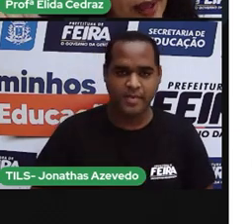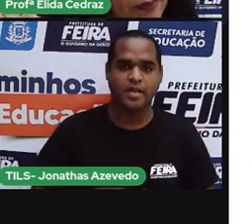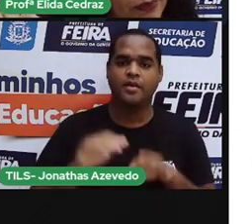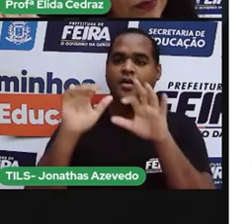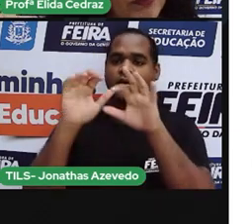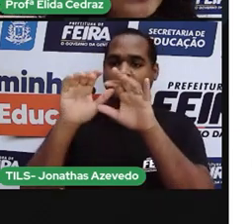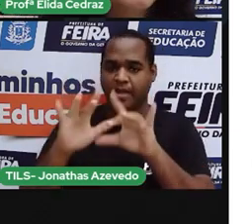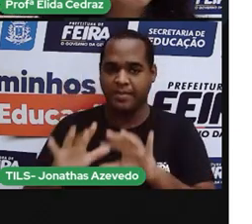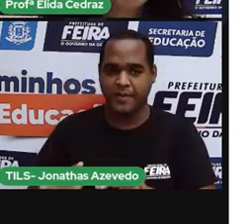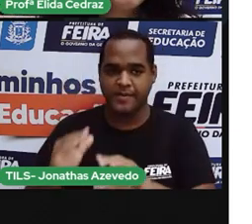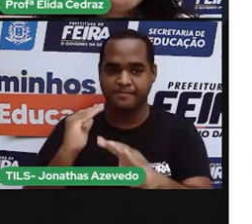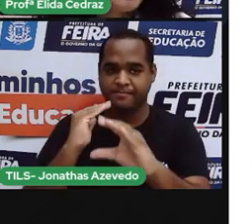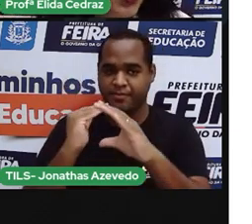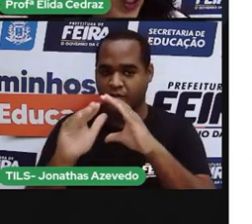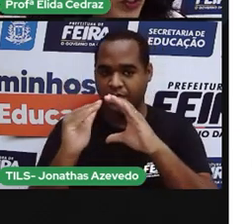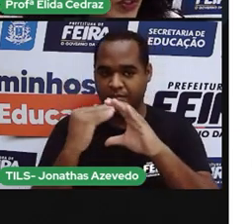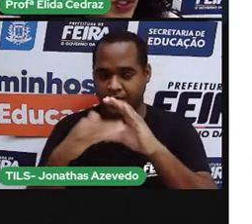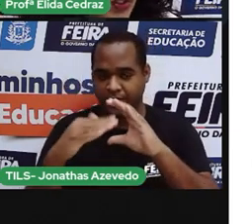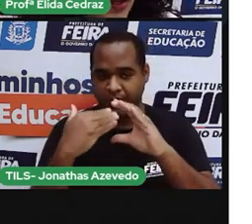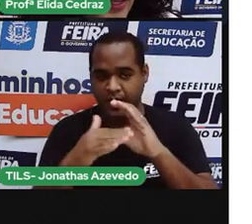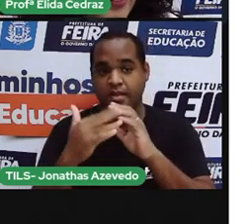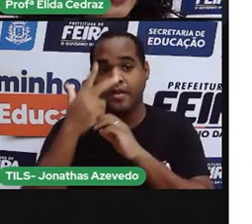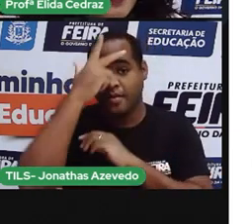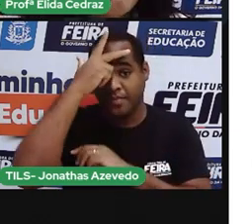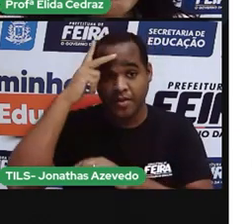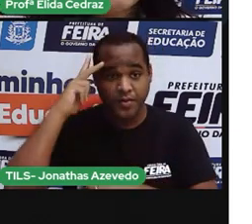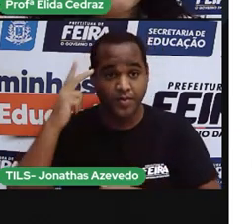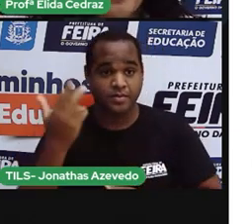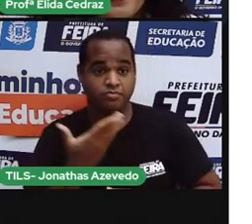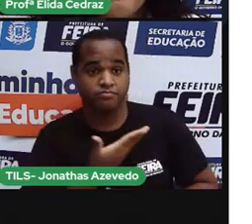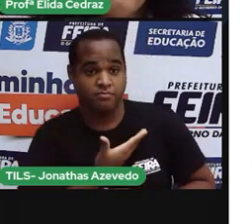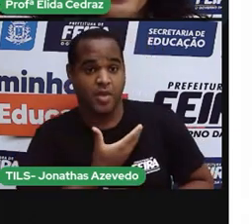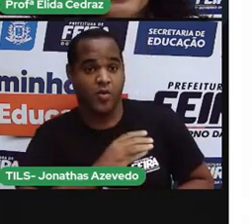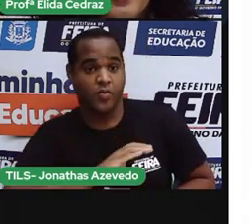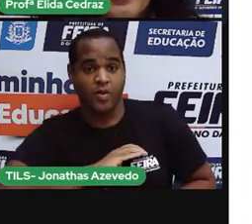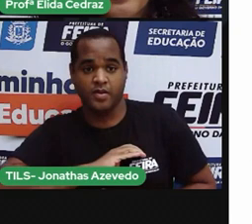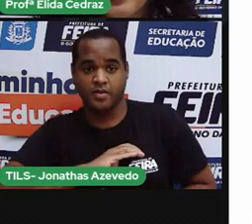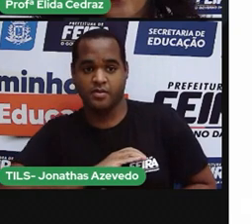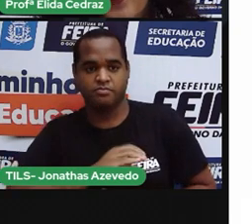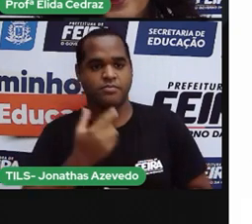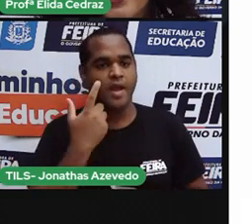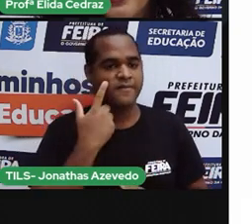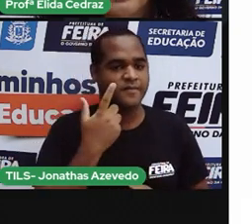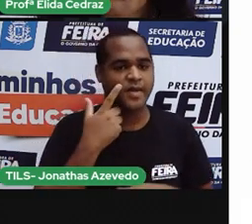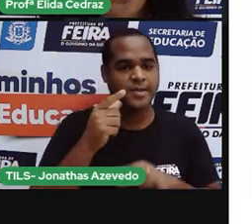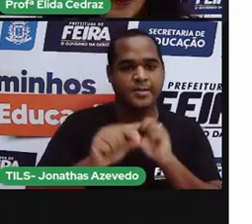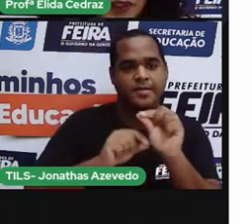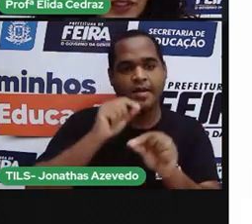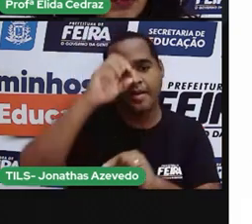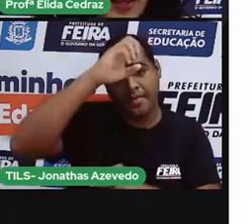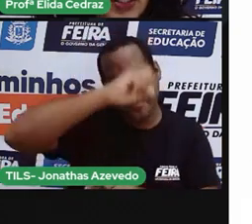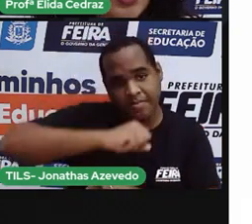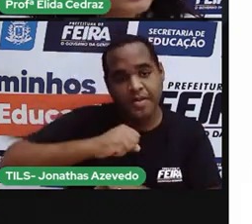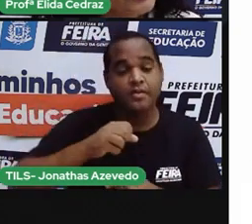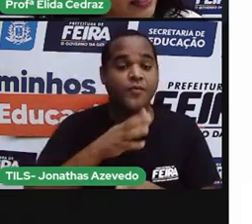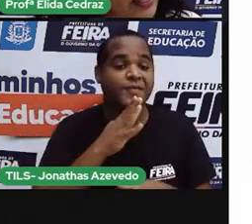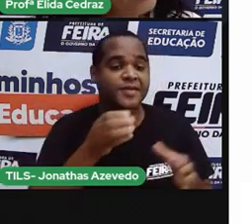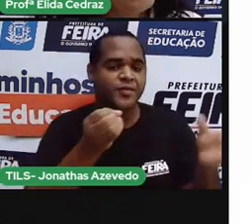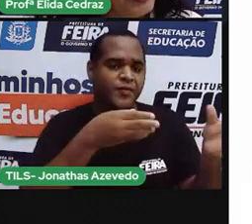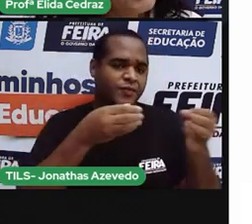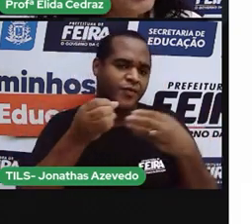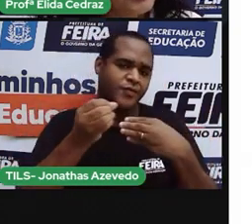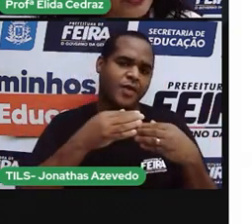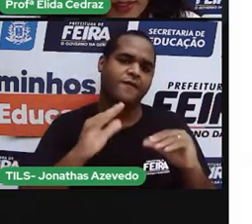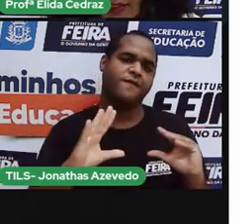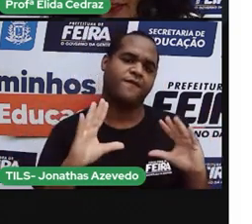bate-papo pra que todos os seus colegas possam aprender e conhecer outras festas que